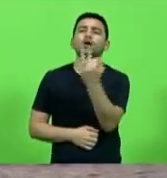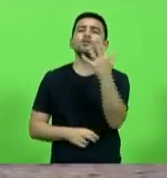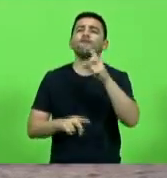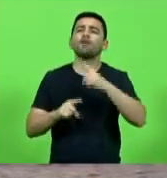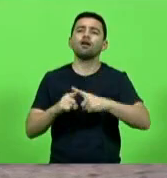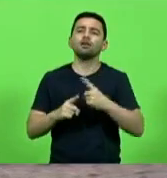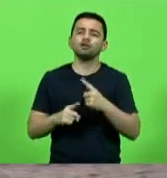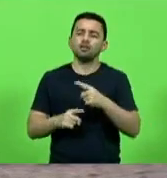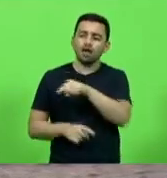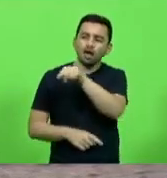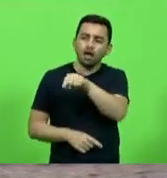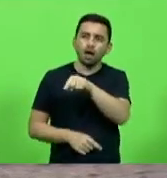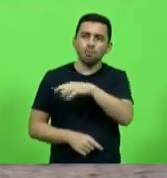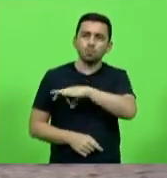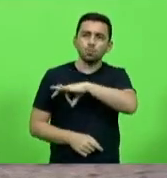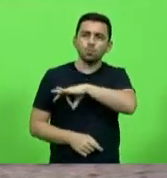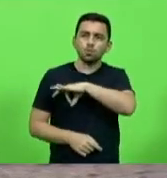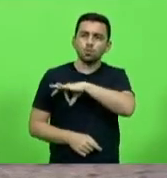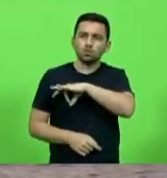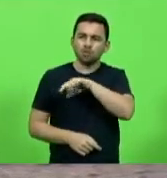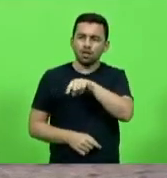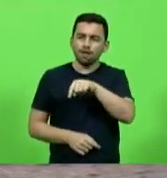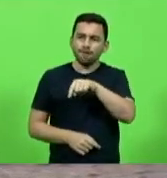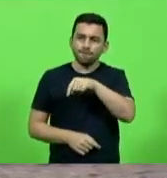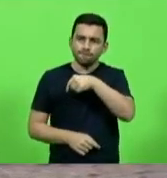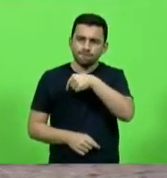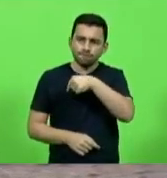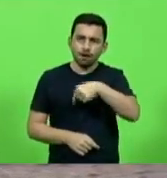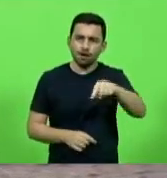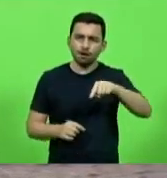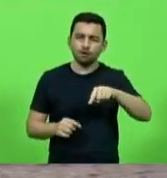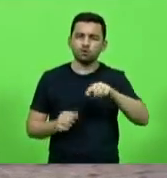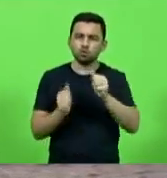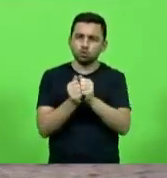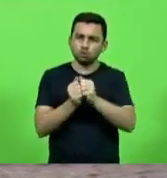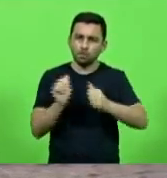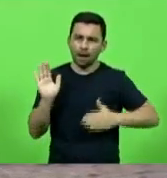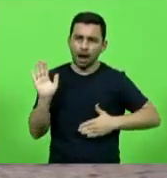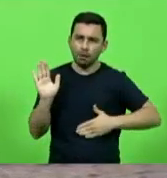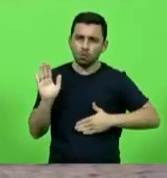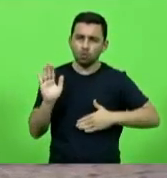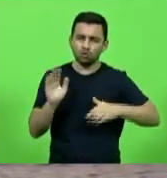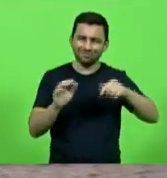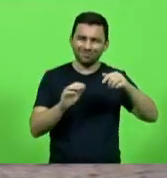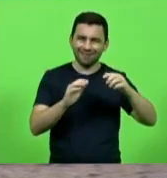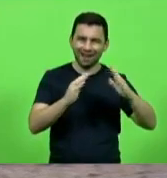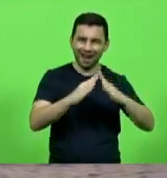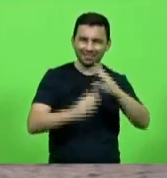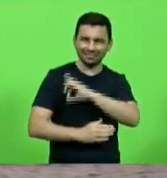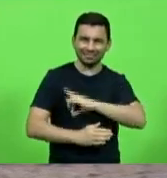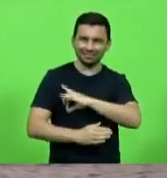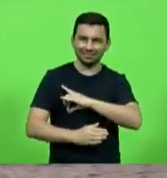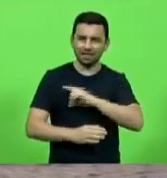Lima, levou um vagabundo lá para a delegacia e o cara ainda sai antes do